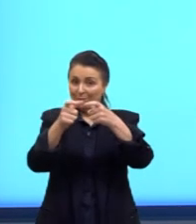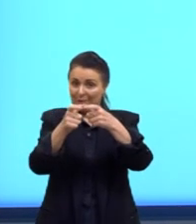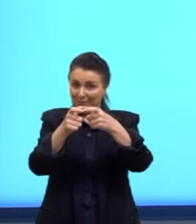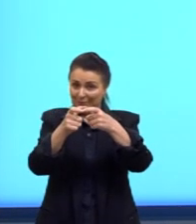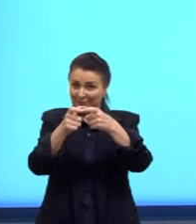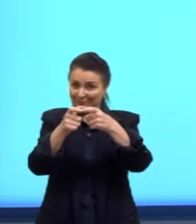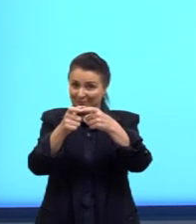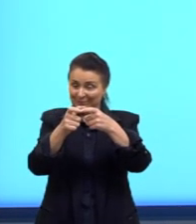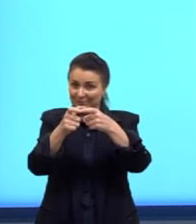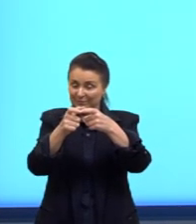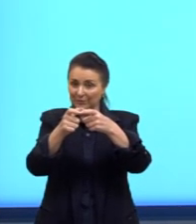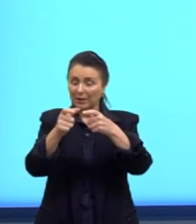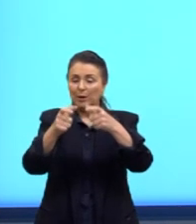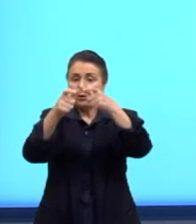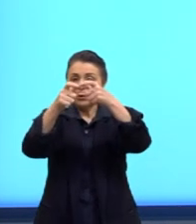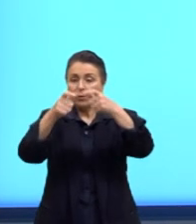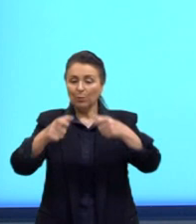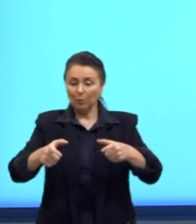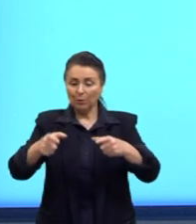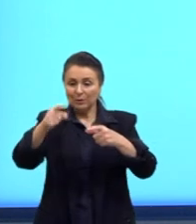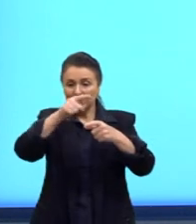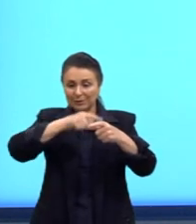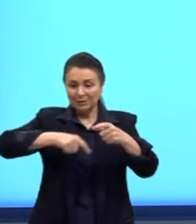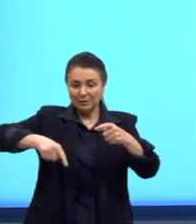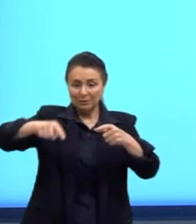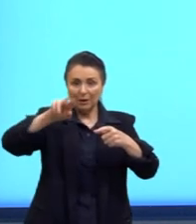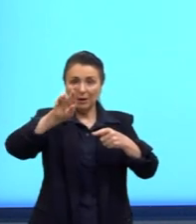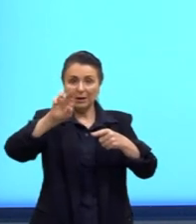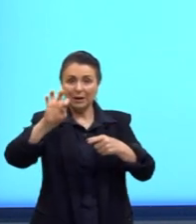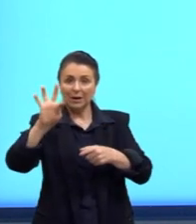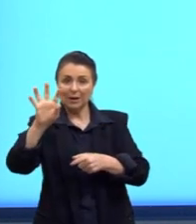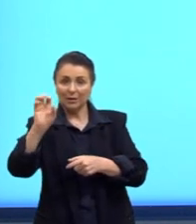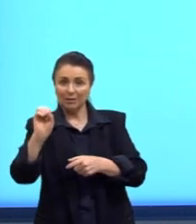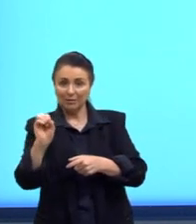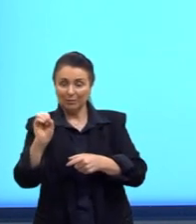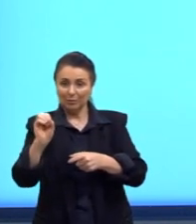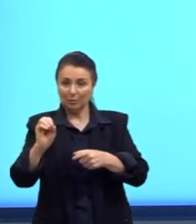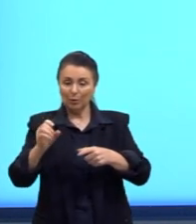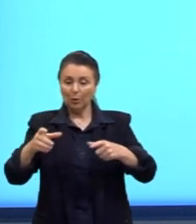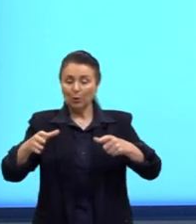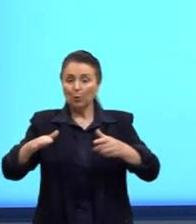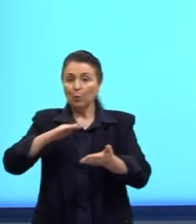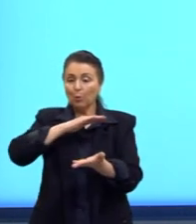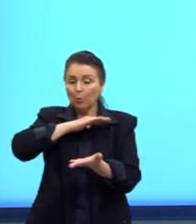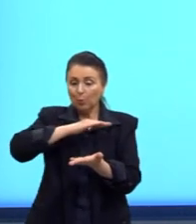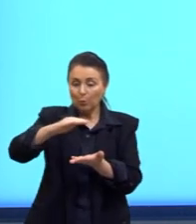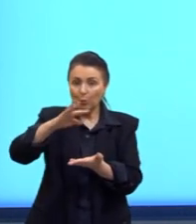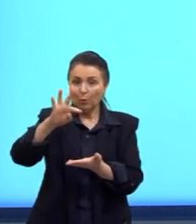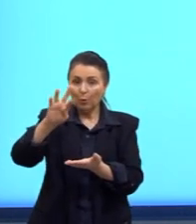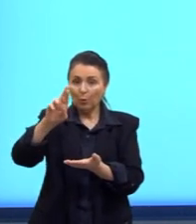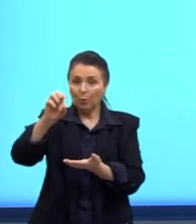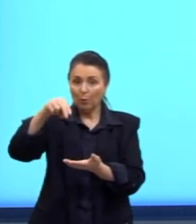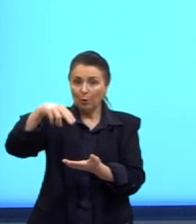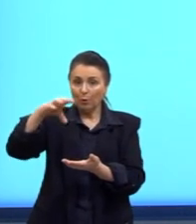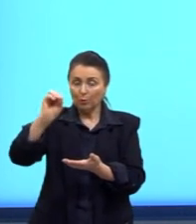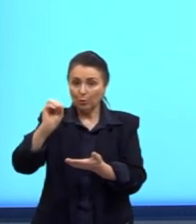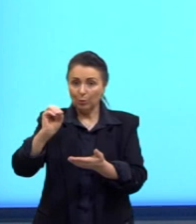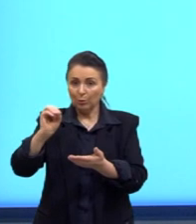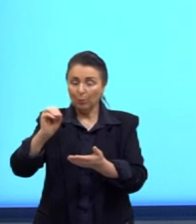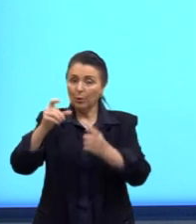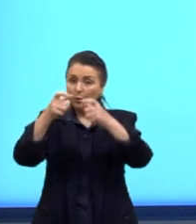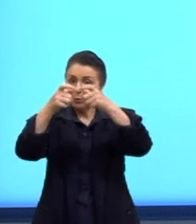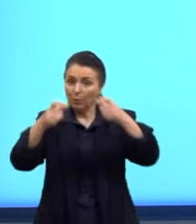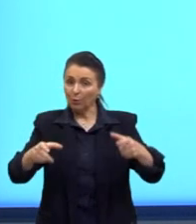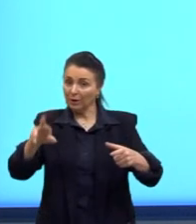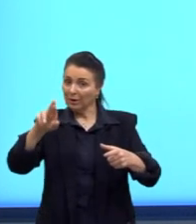ali um cone circular reto, significa que esse tronco de cone, ele parte então de um cone reto, né?